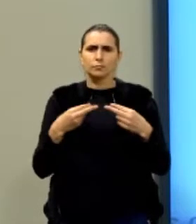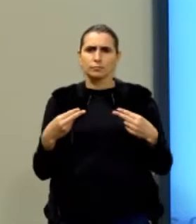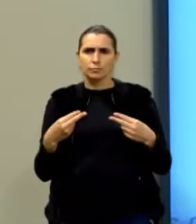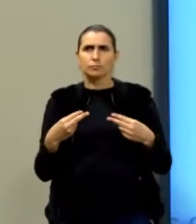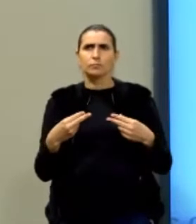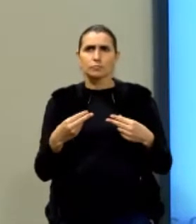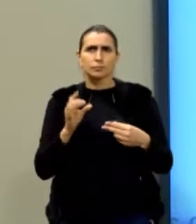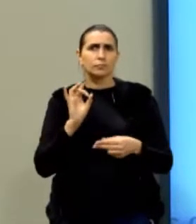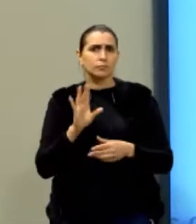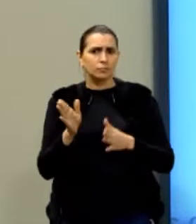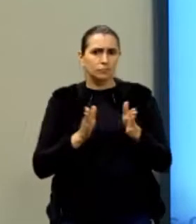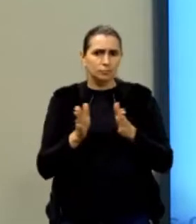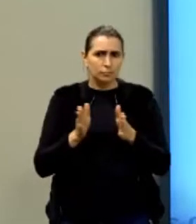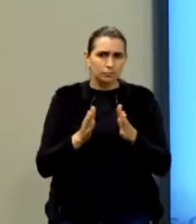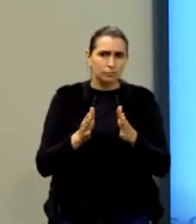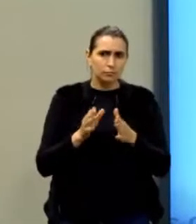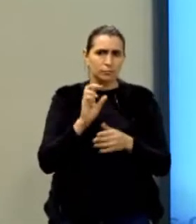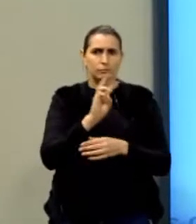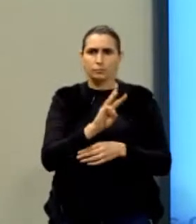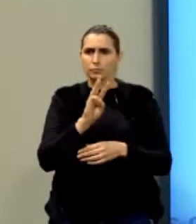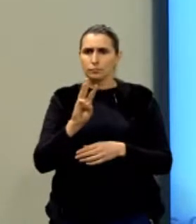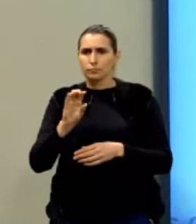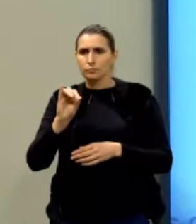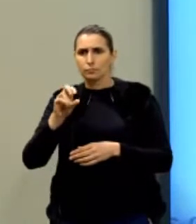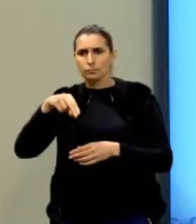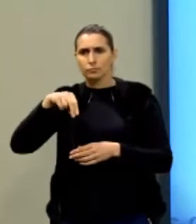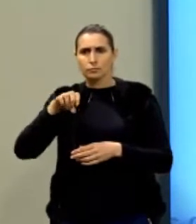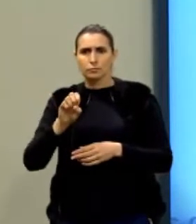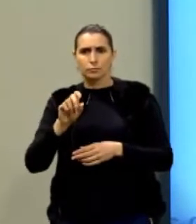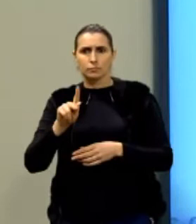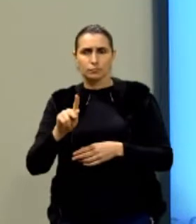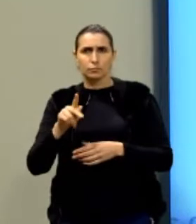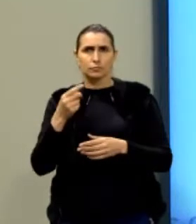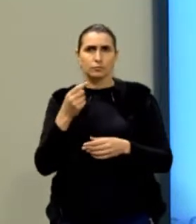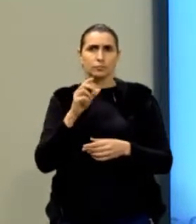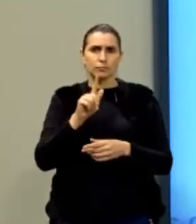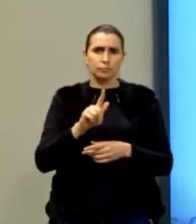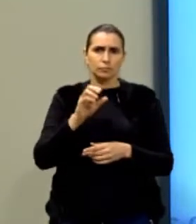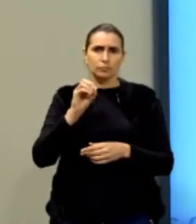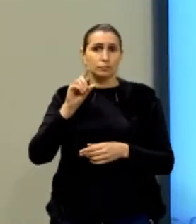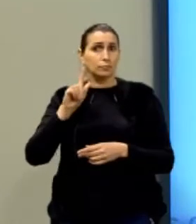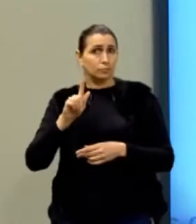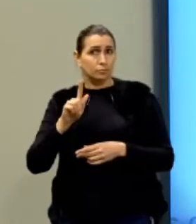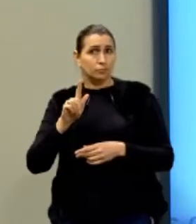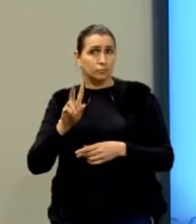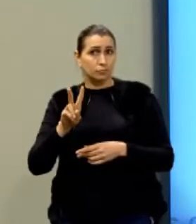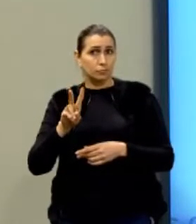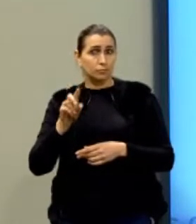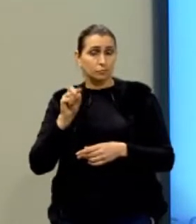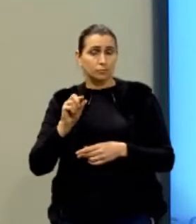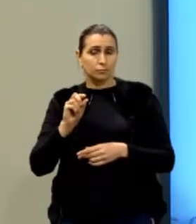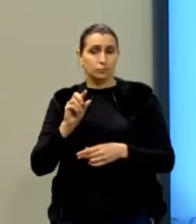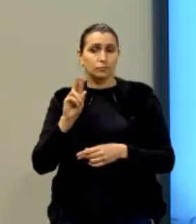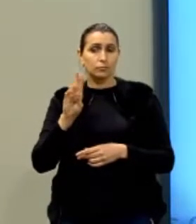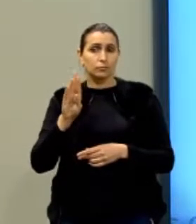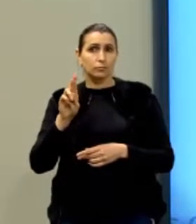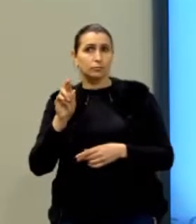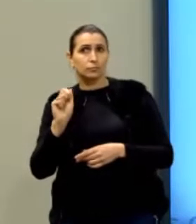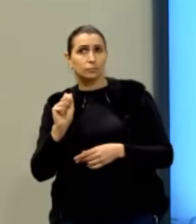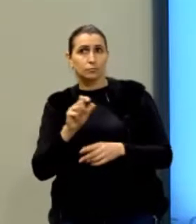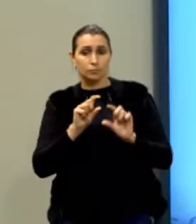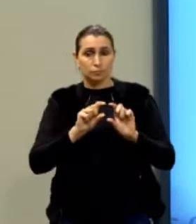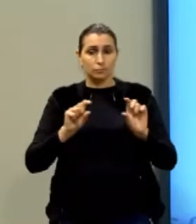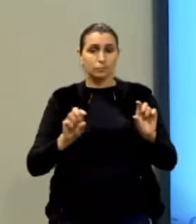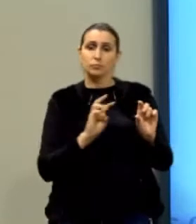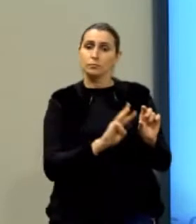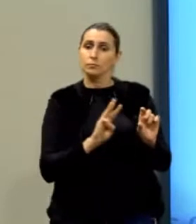basta acessar o site do Inep, tá? .gov.br, que está aqui embaixo. É inep.gov